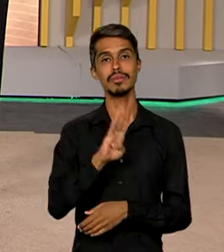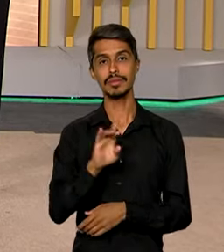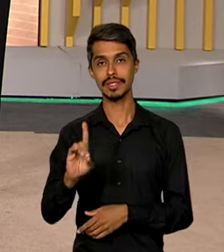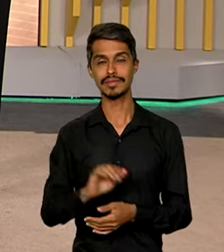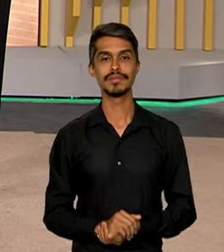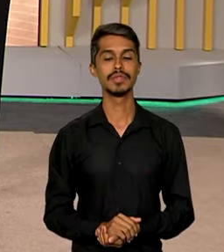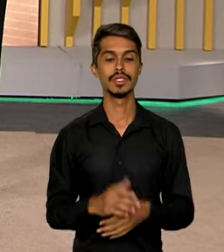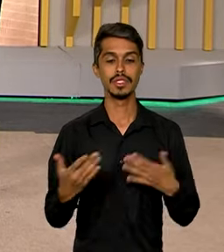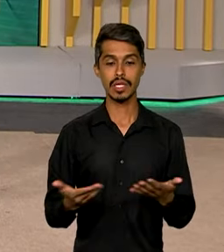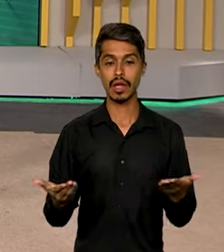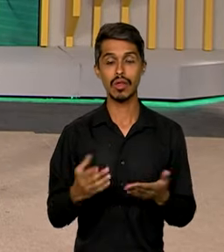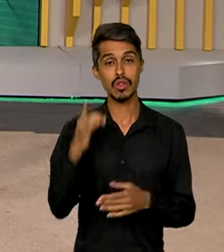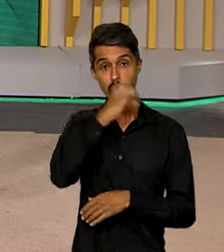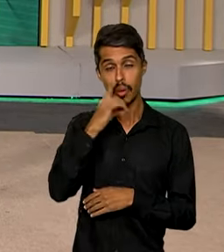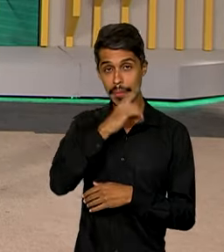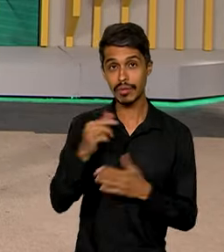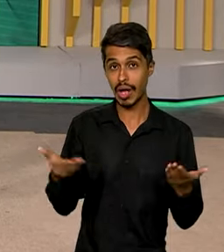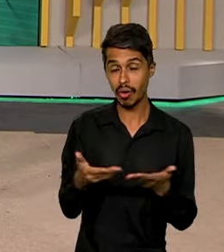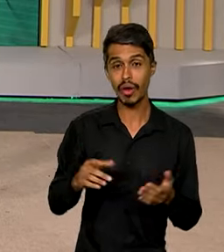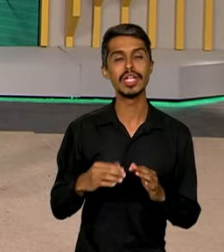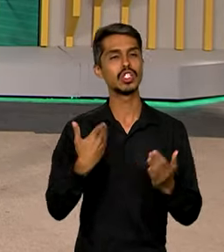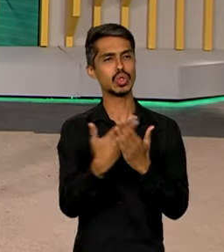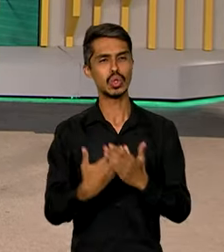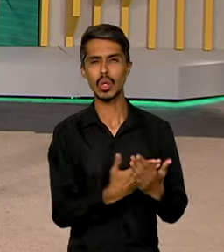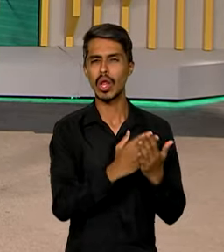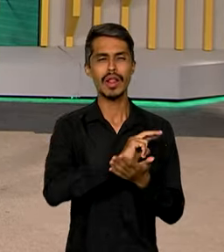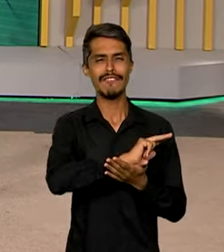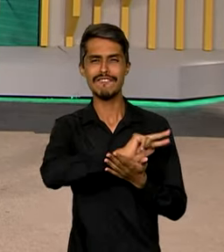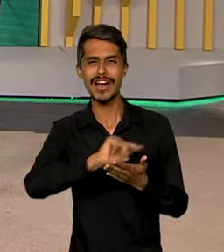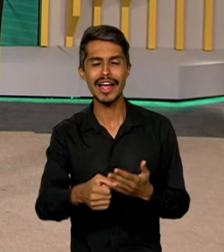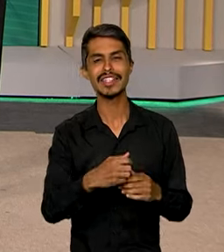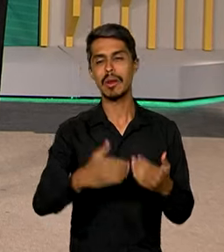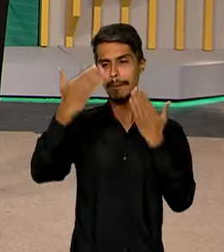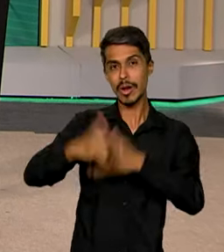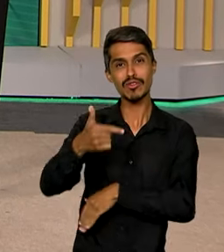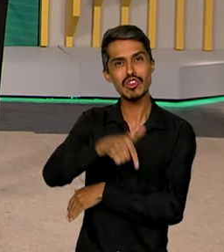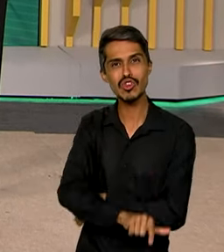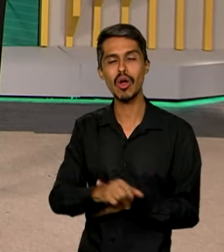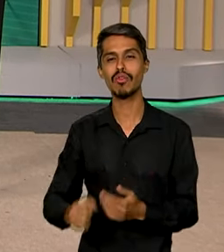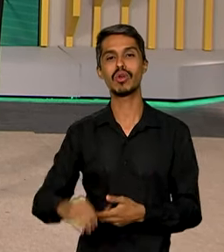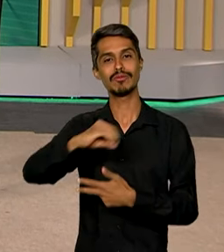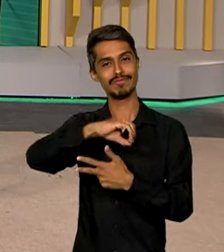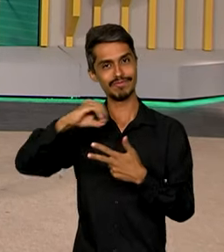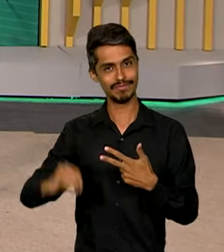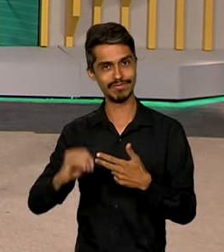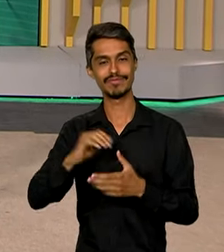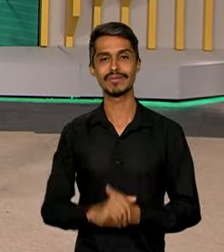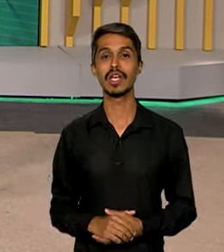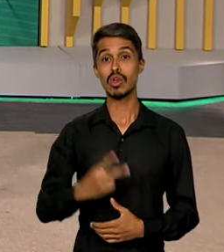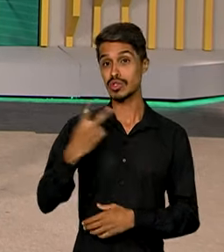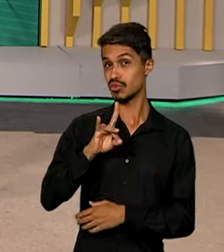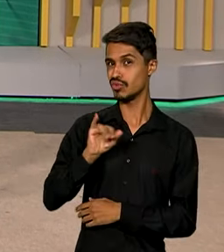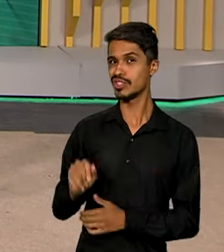Nesse domingo, estudantes de todo o país voltam a fazer provas do Exame Nacional do Ensino Médio. o segundo